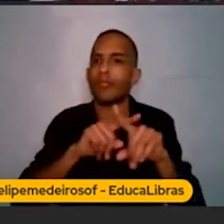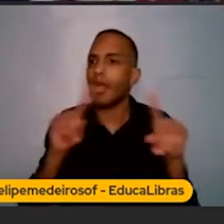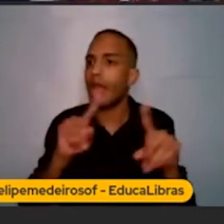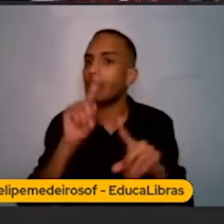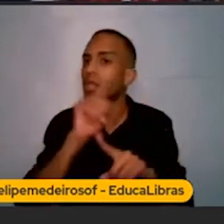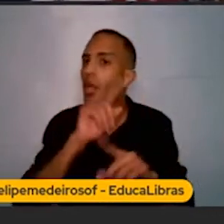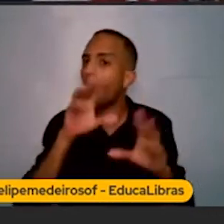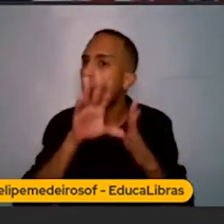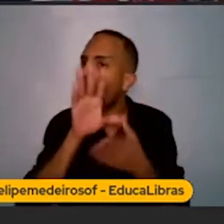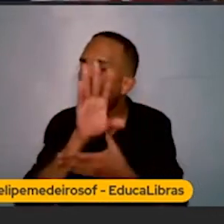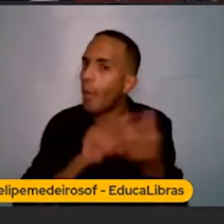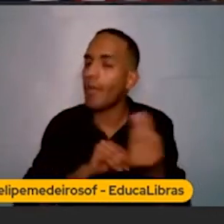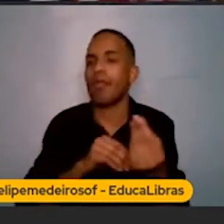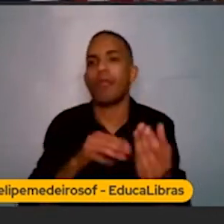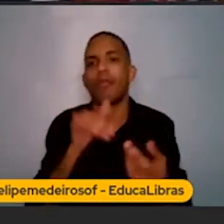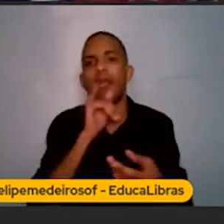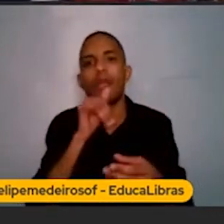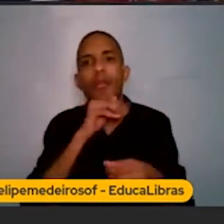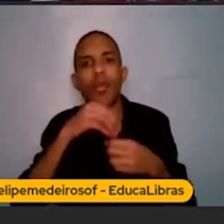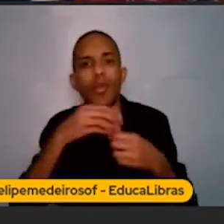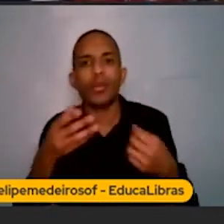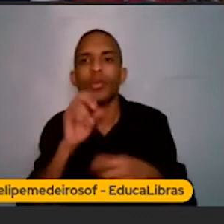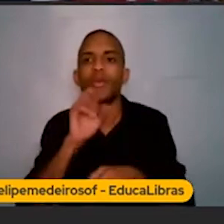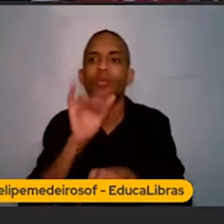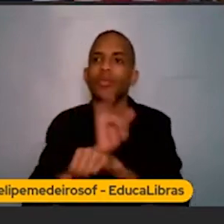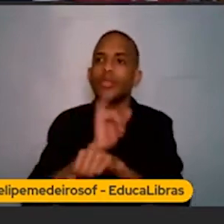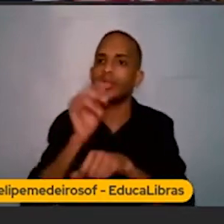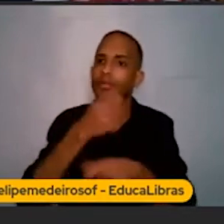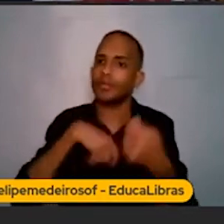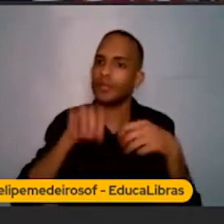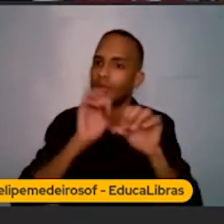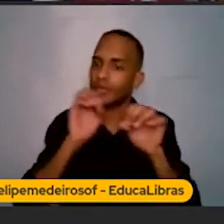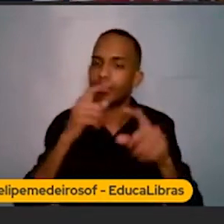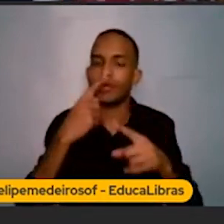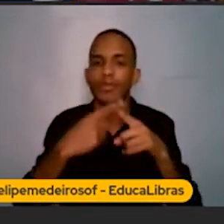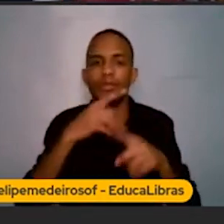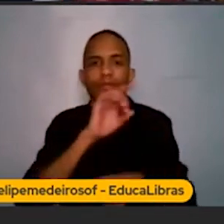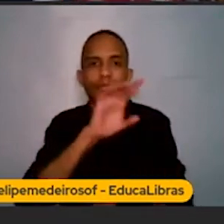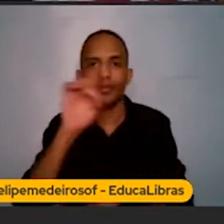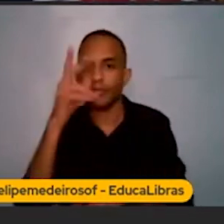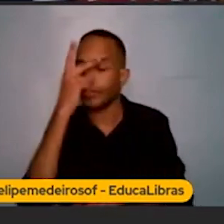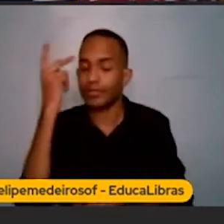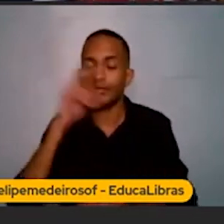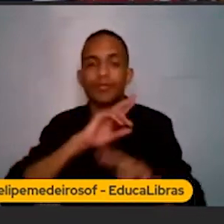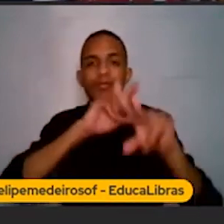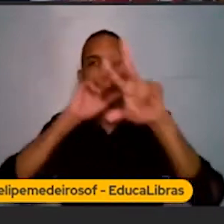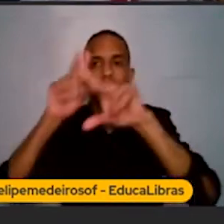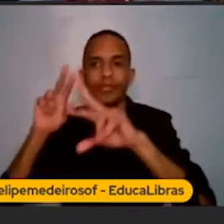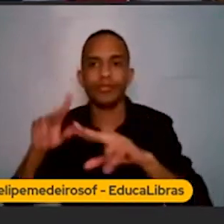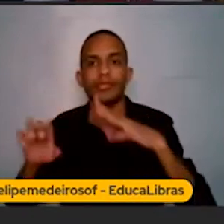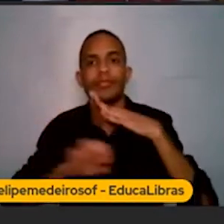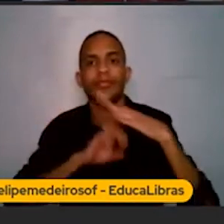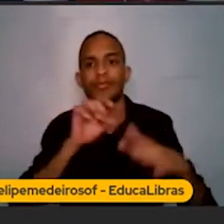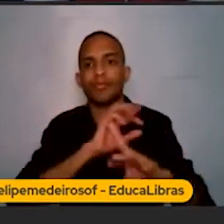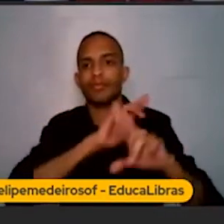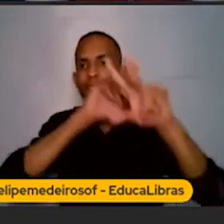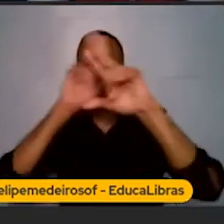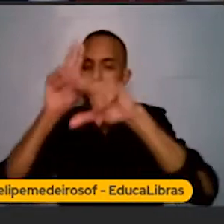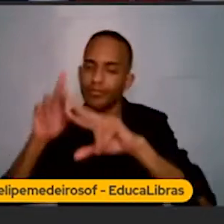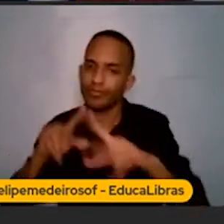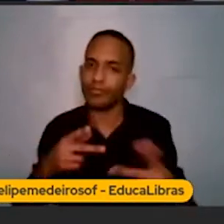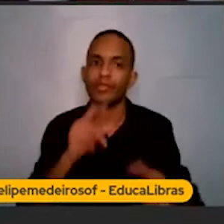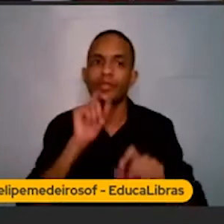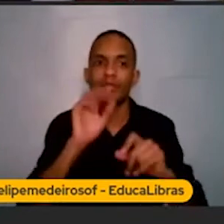copie. Não copie nem conteúdo, nem estratégia de negócio. Porque cada pessoa é a única, cada empresa é a única. Então, isso